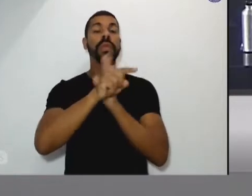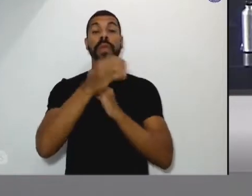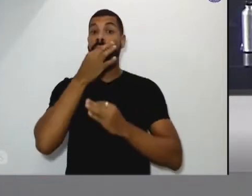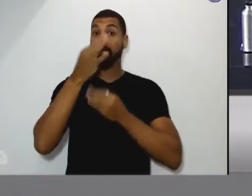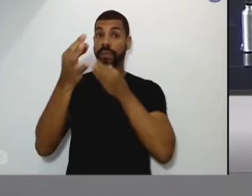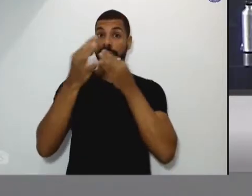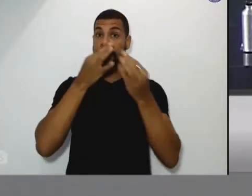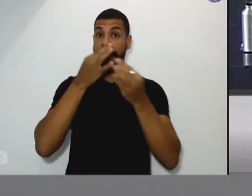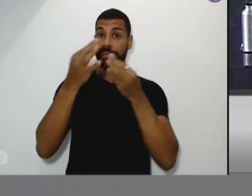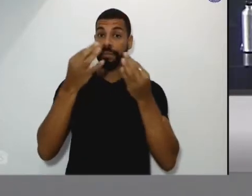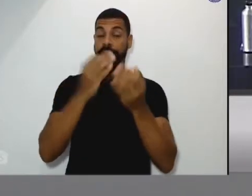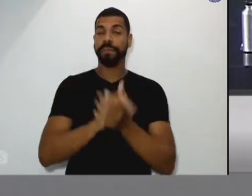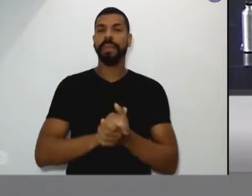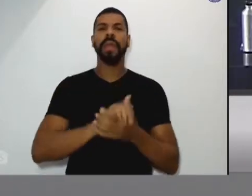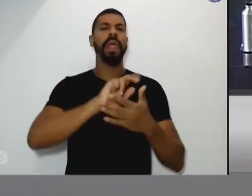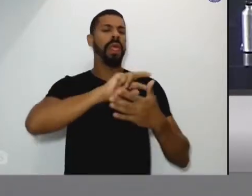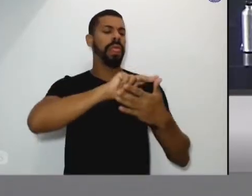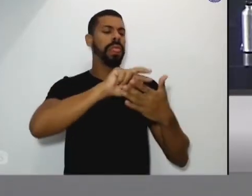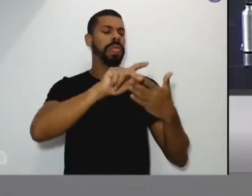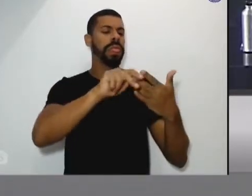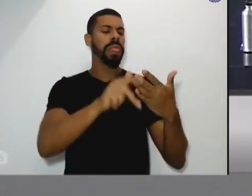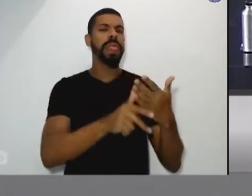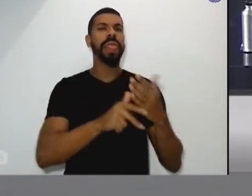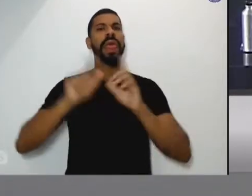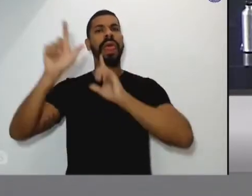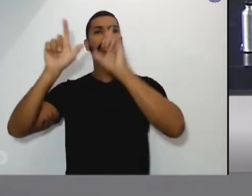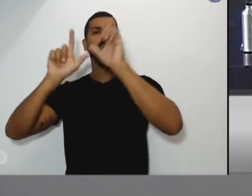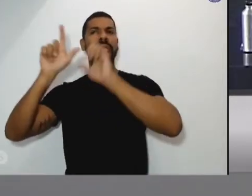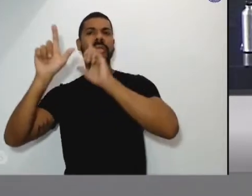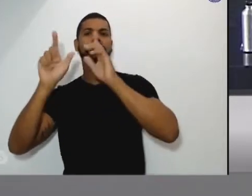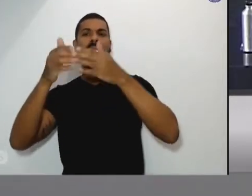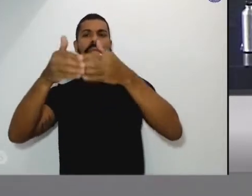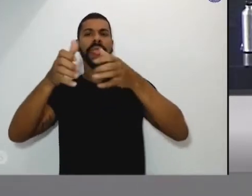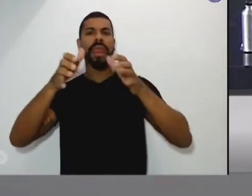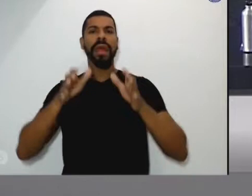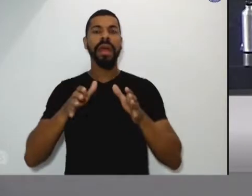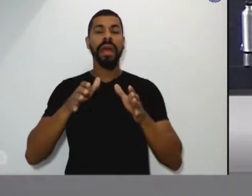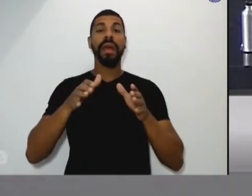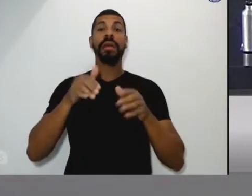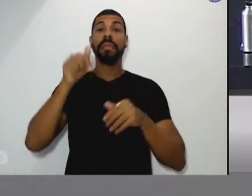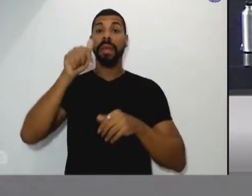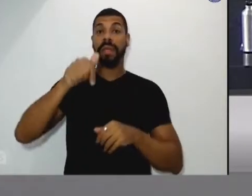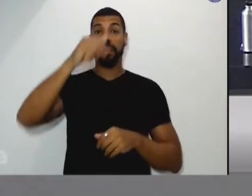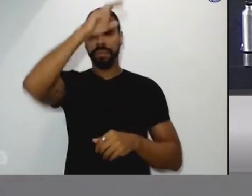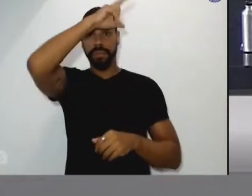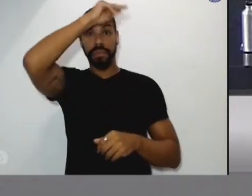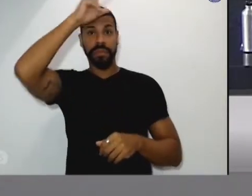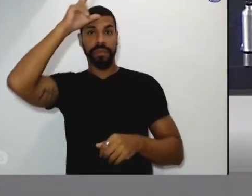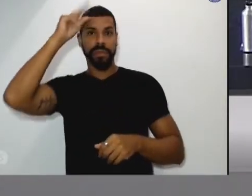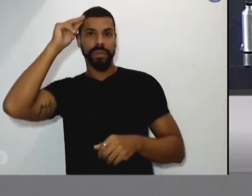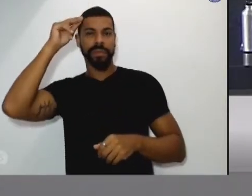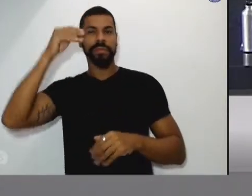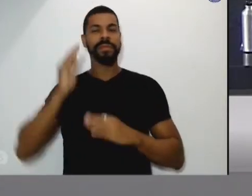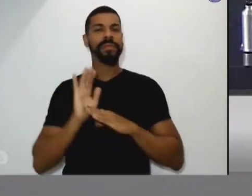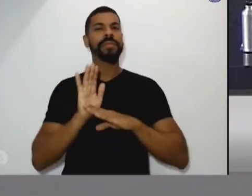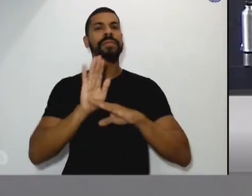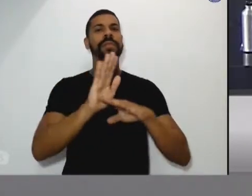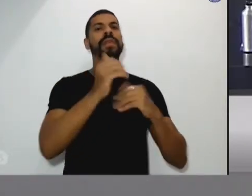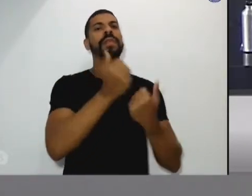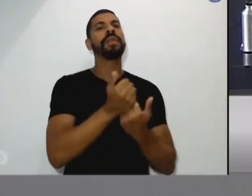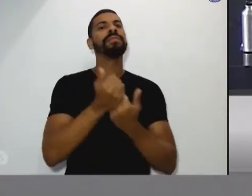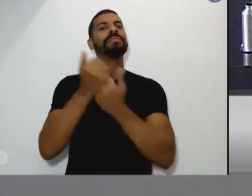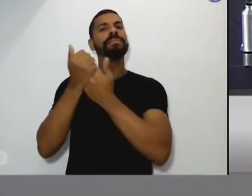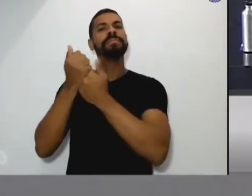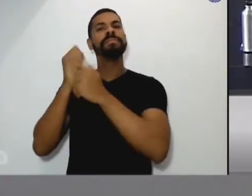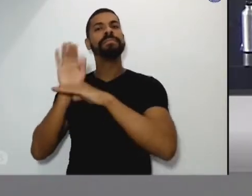Há vários anos, a Câmara Municipal promove este evento alusivo ao tema da Campanha da Fraternidade,